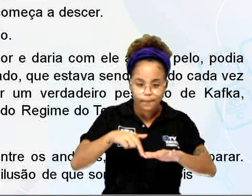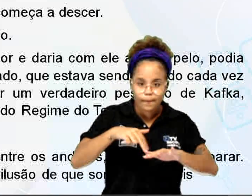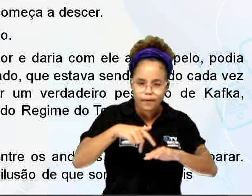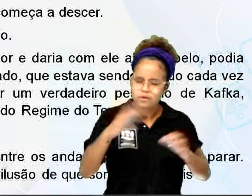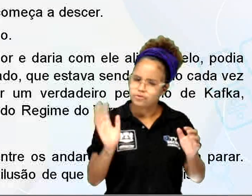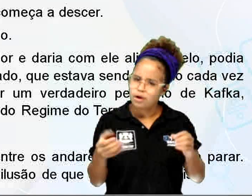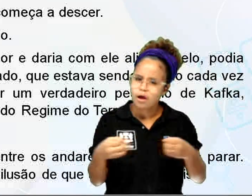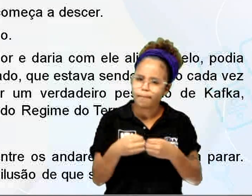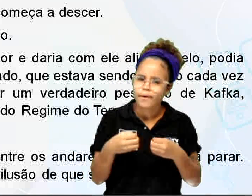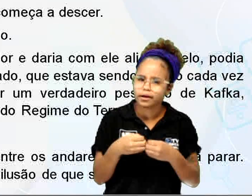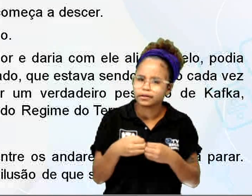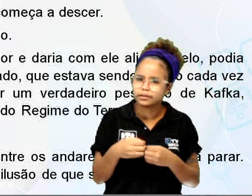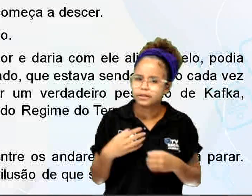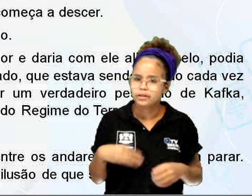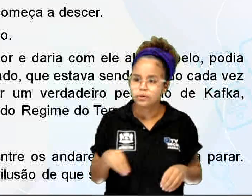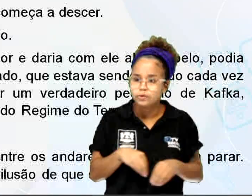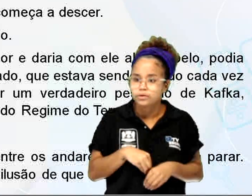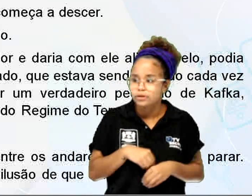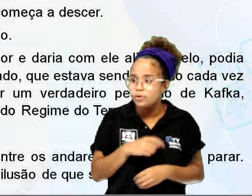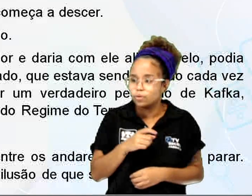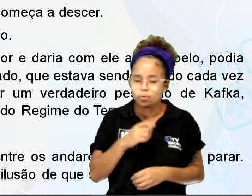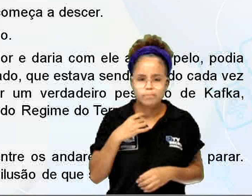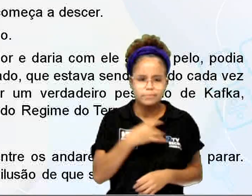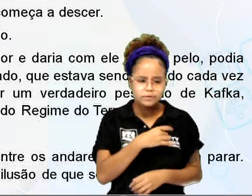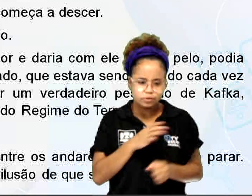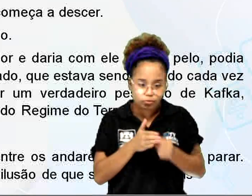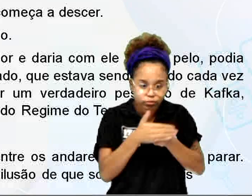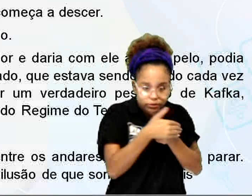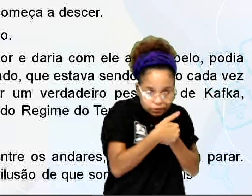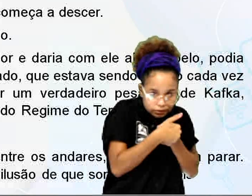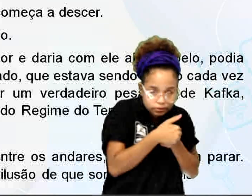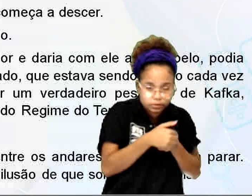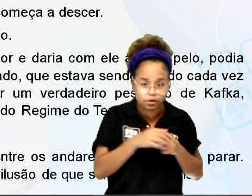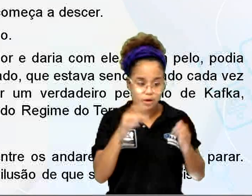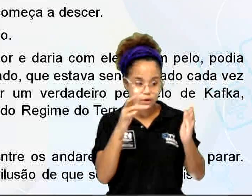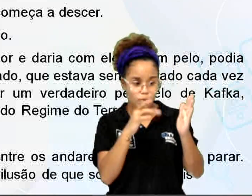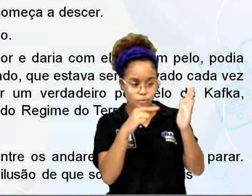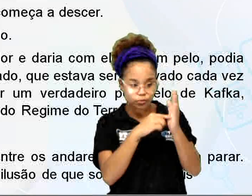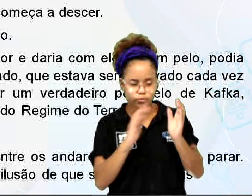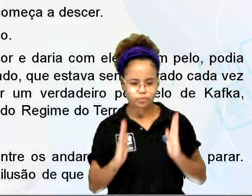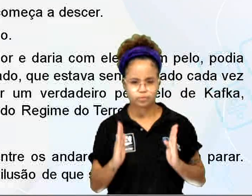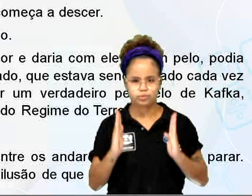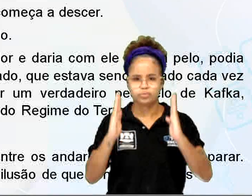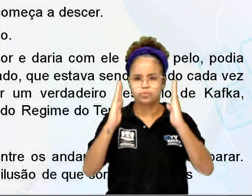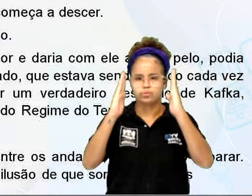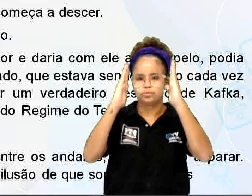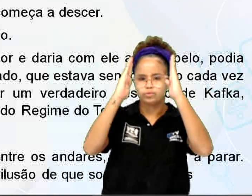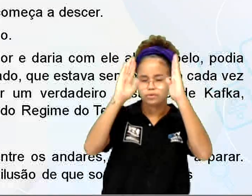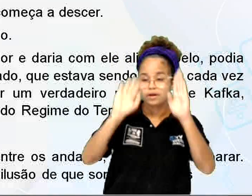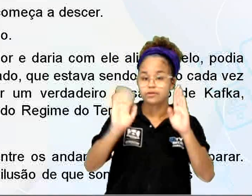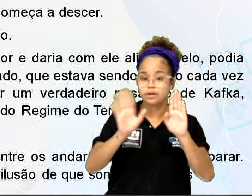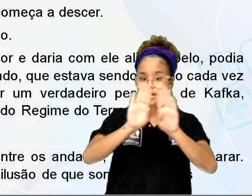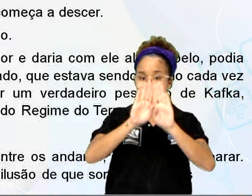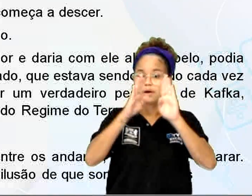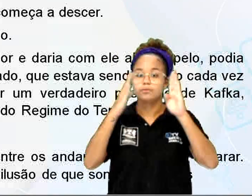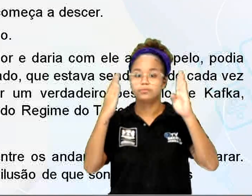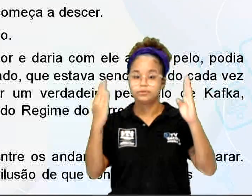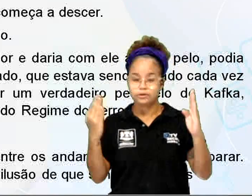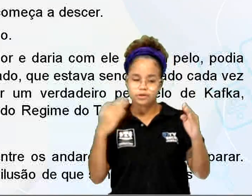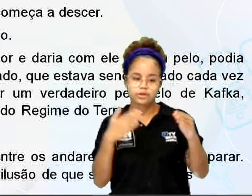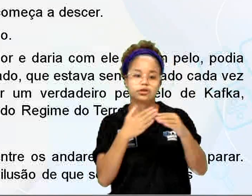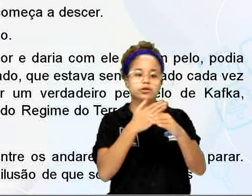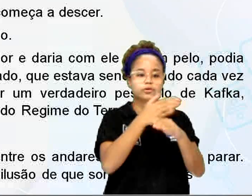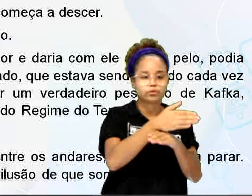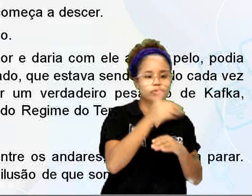e eles, sem onde se esconder, correu para o elevador, apertou o botão. Foi o tempo de abrir a porta e entrar e a